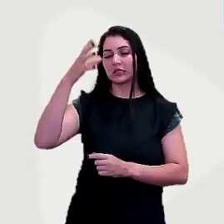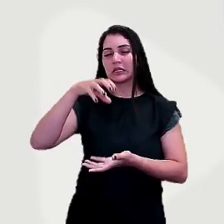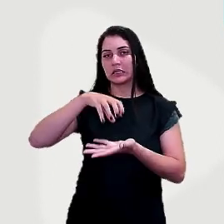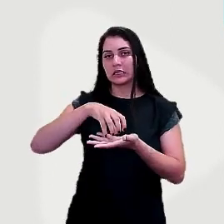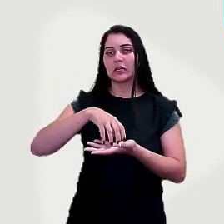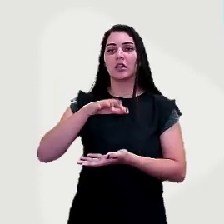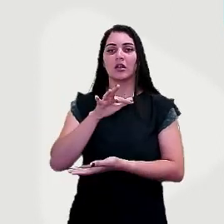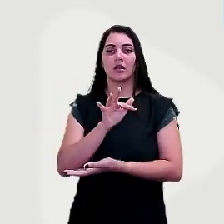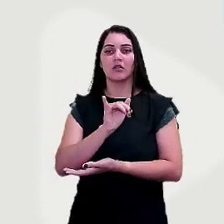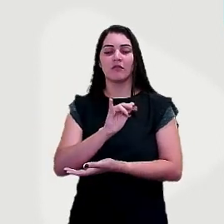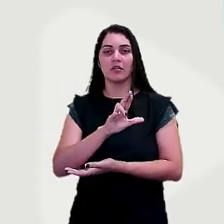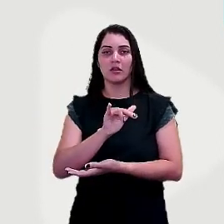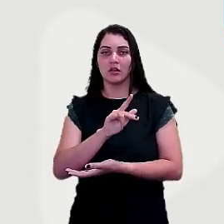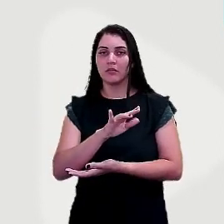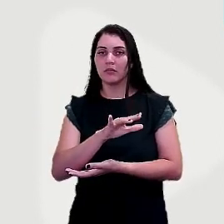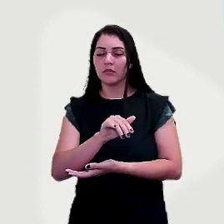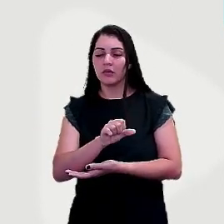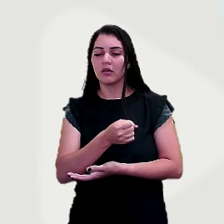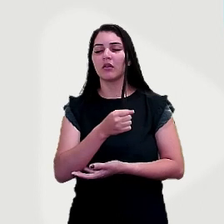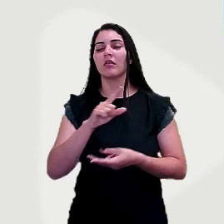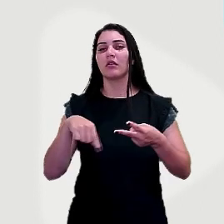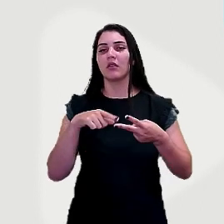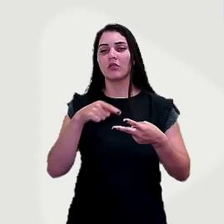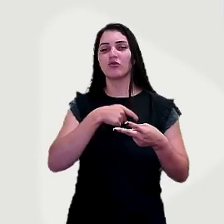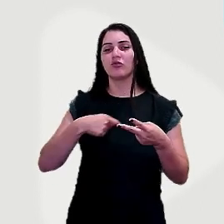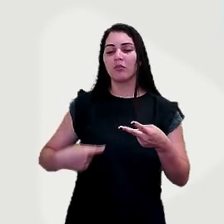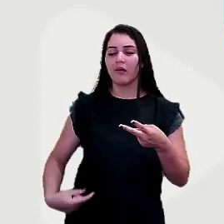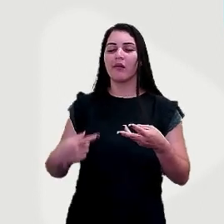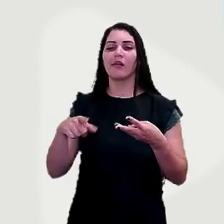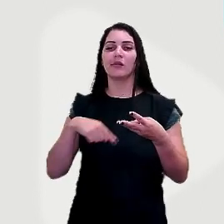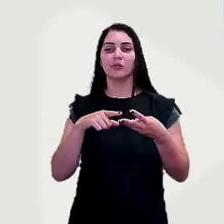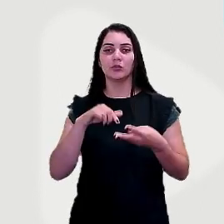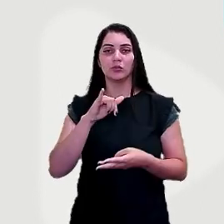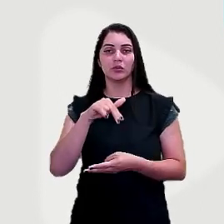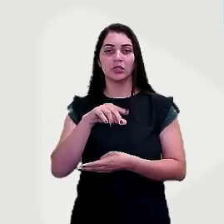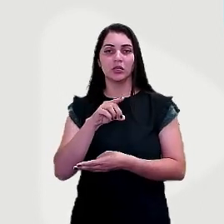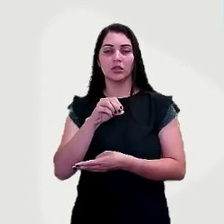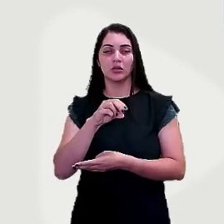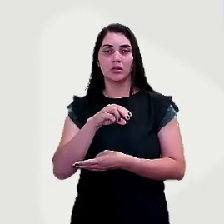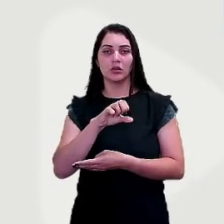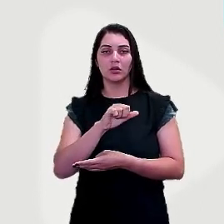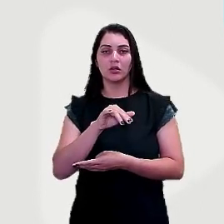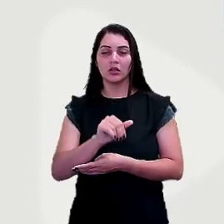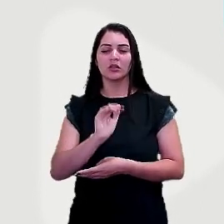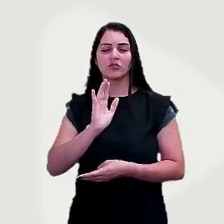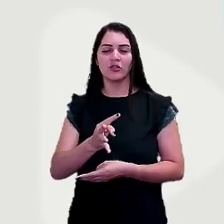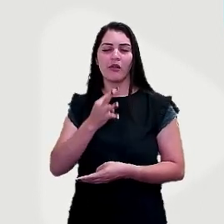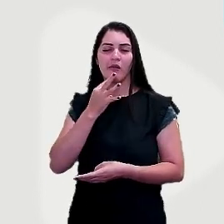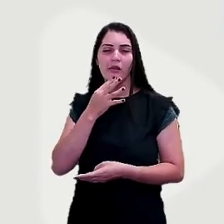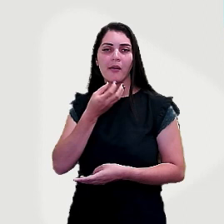a Indonésia, então são os países assim que a gente conhece bastante, já de ouvir falar,